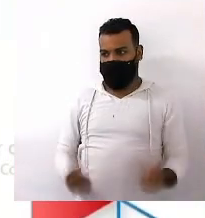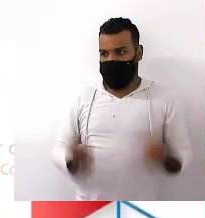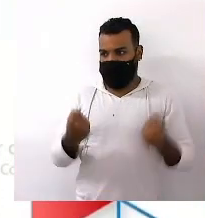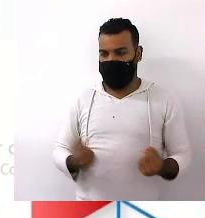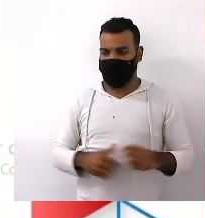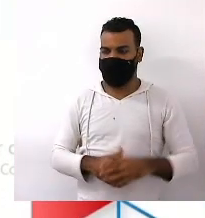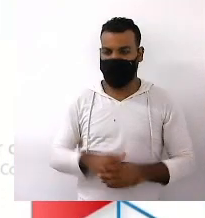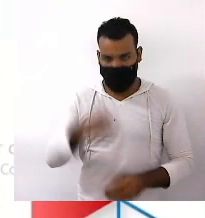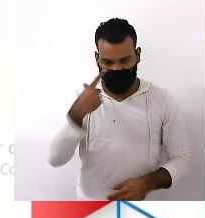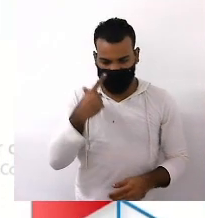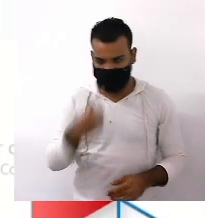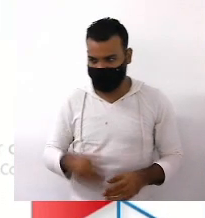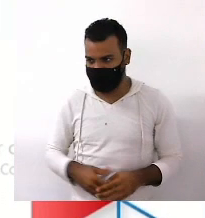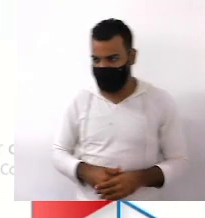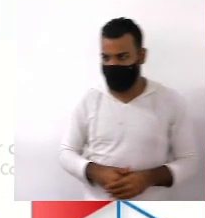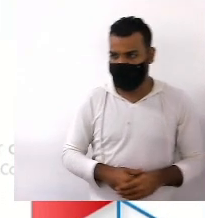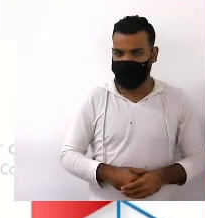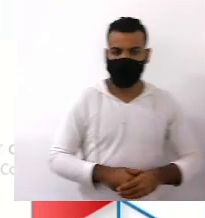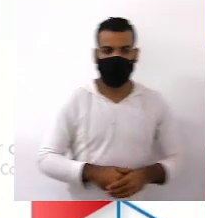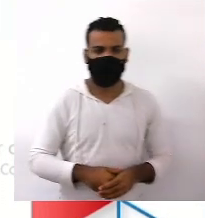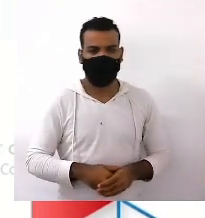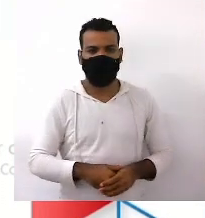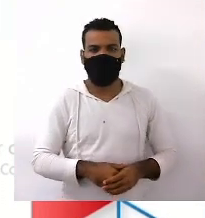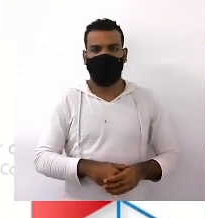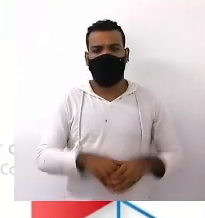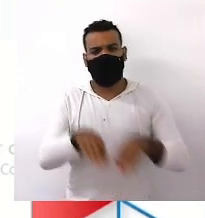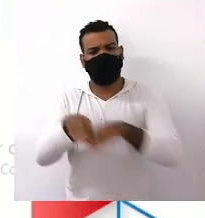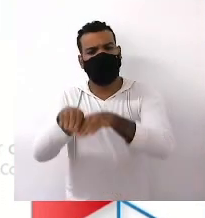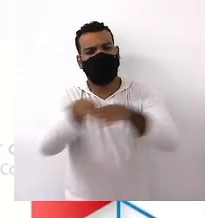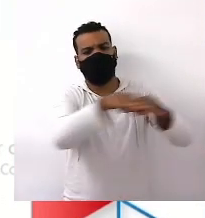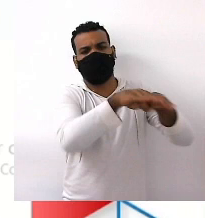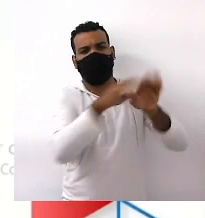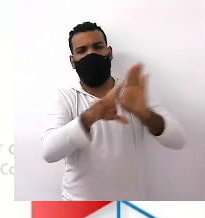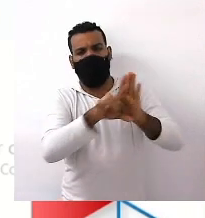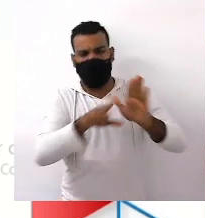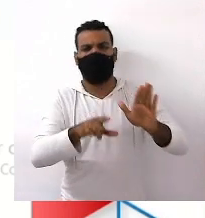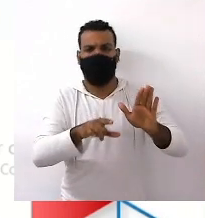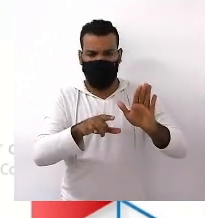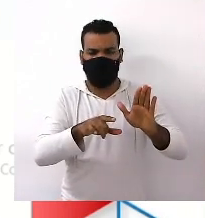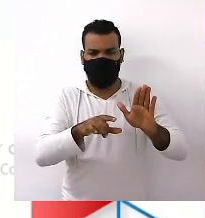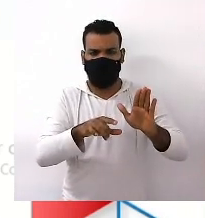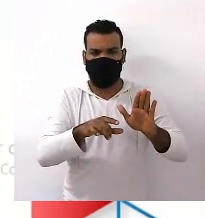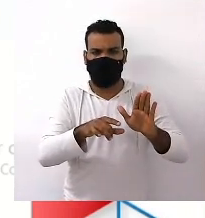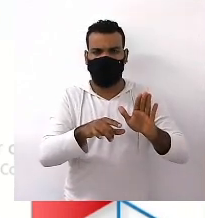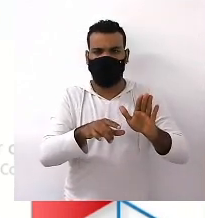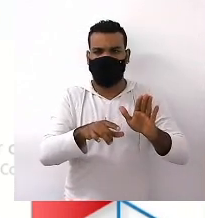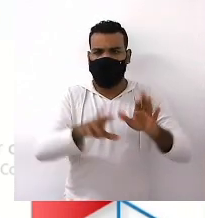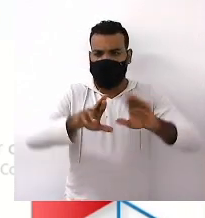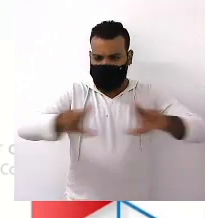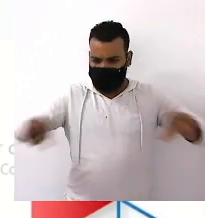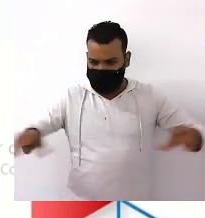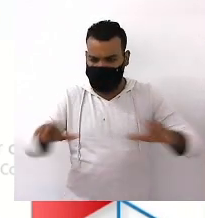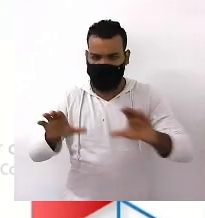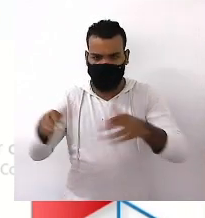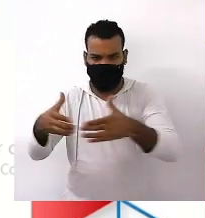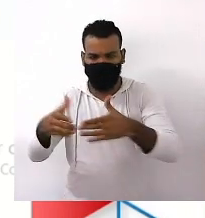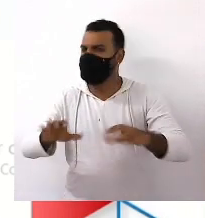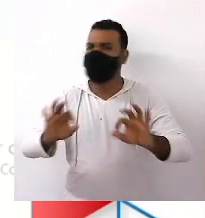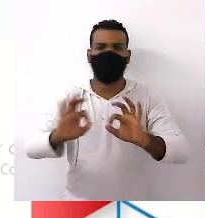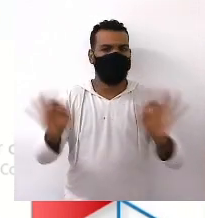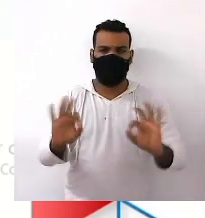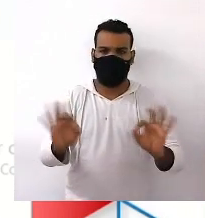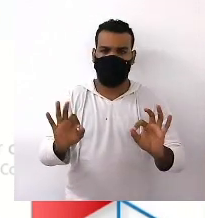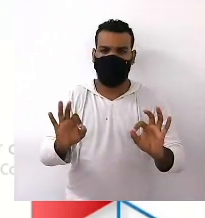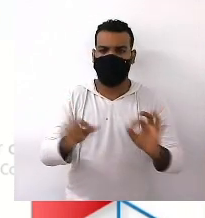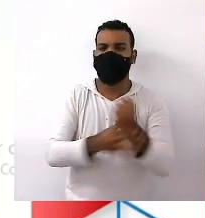Acompanha comigo Todos são iguais perante a lei Sem distinção de qualquer natureza Garantindo-se aos